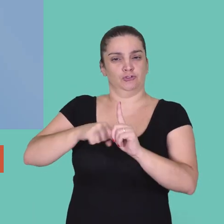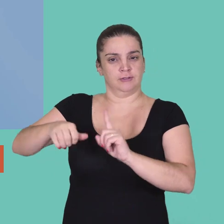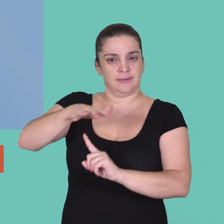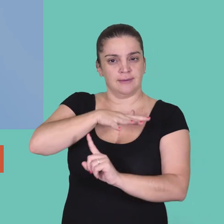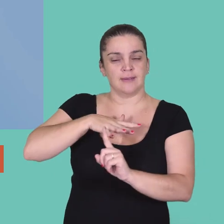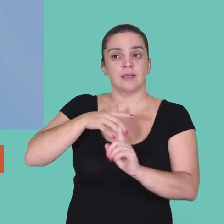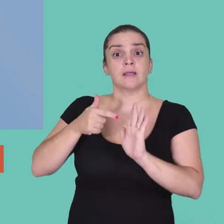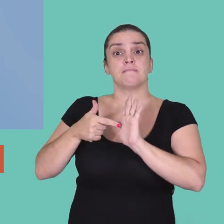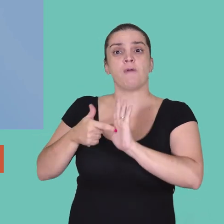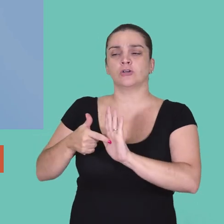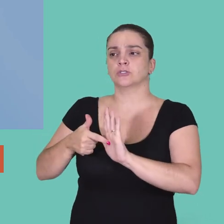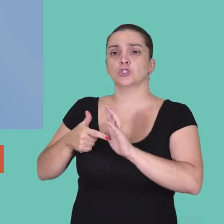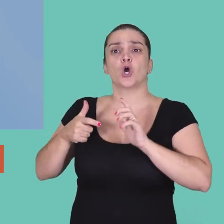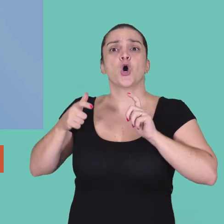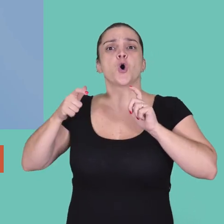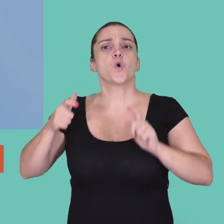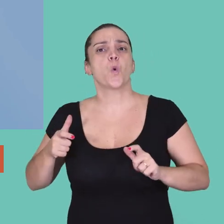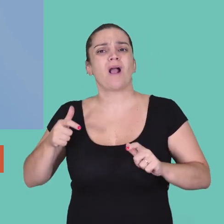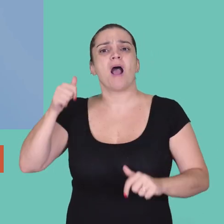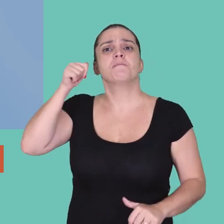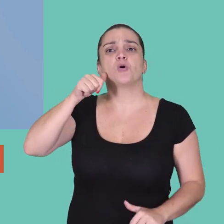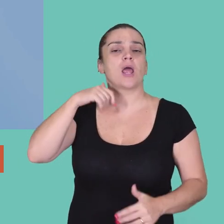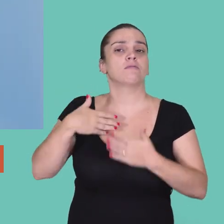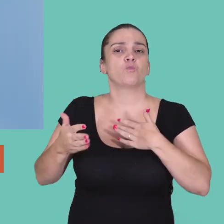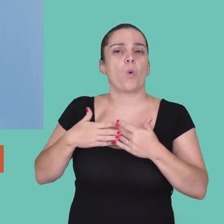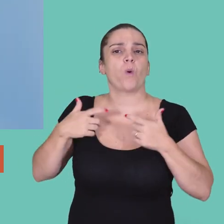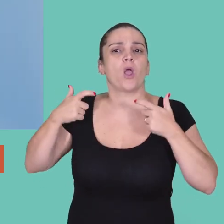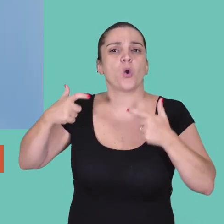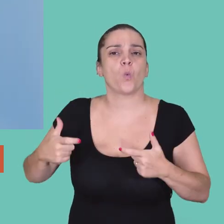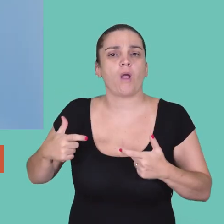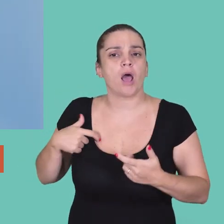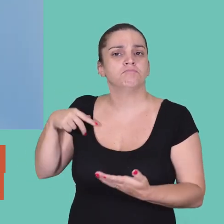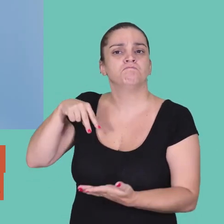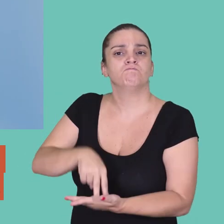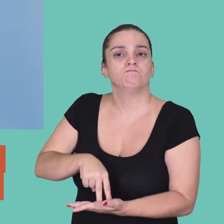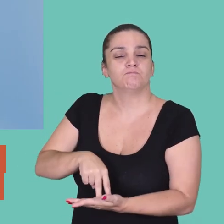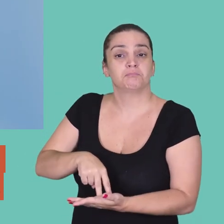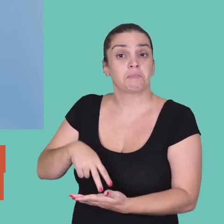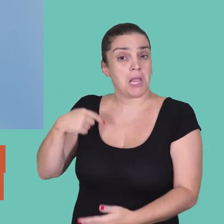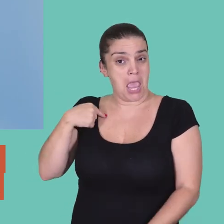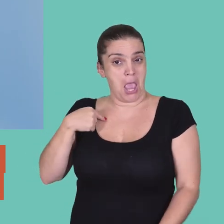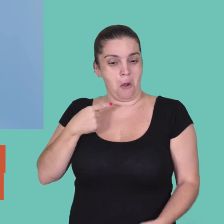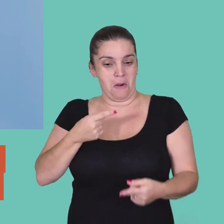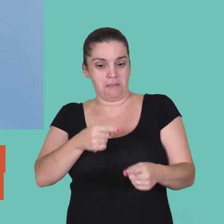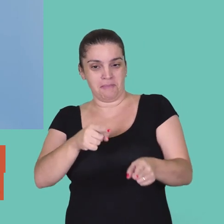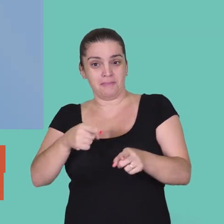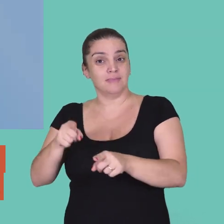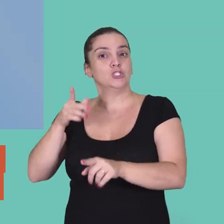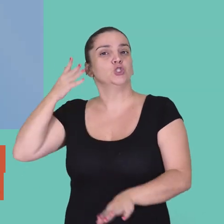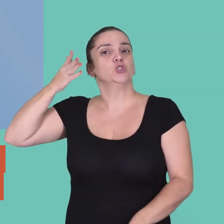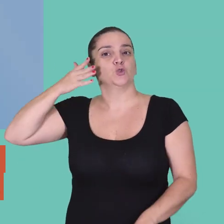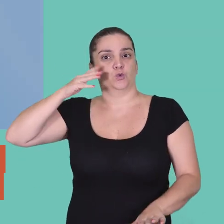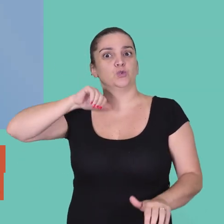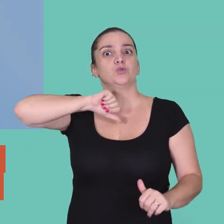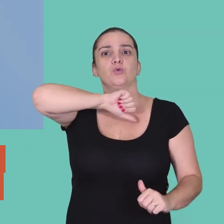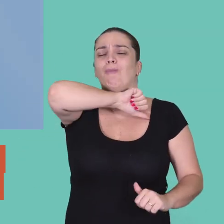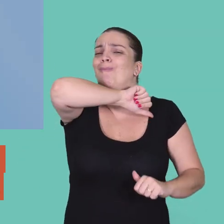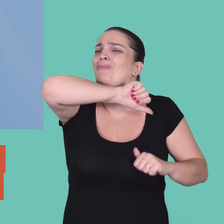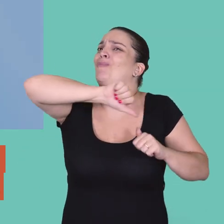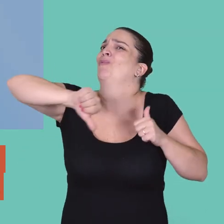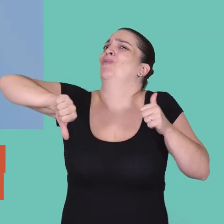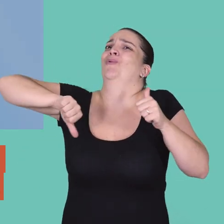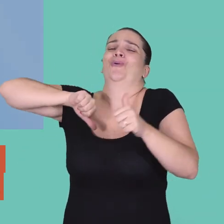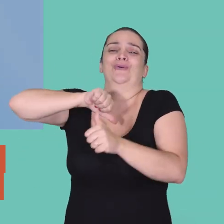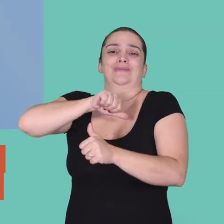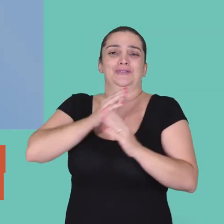E elas diziam explicitamente que o lugar de mulher é onde elas queiram estar. Então, mesmo que a gente não brifasse elas, o discurso mudou